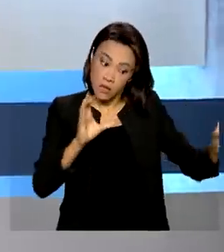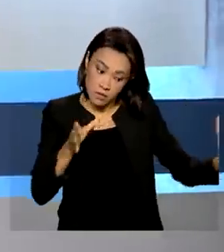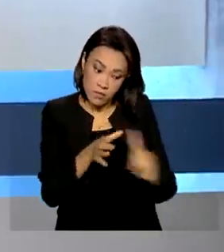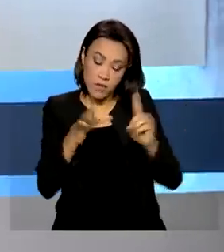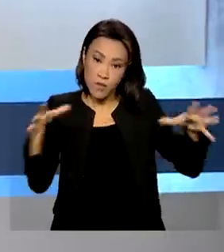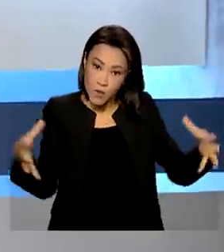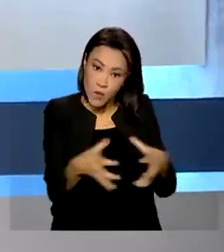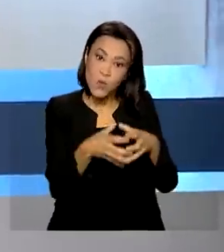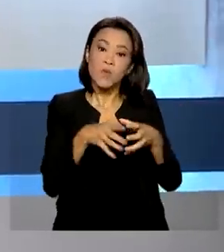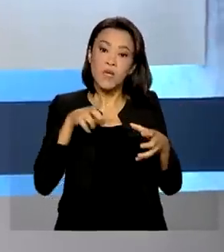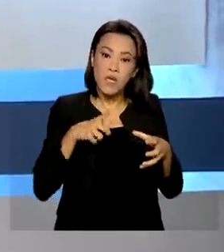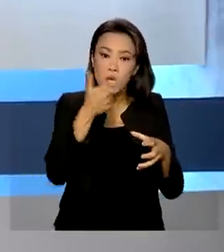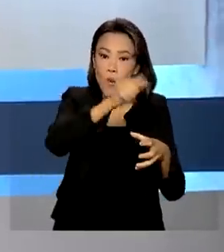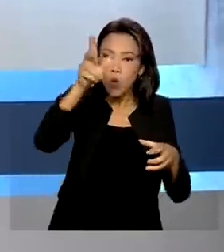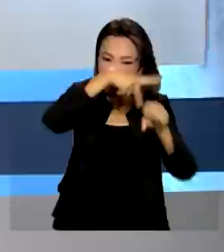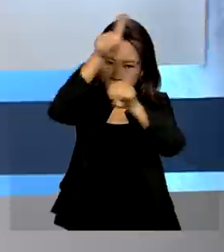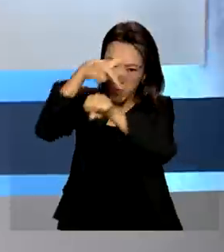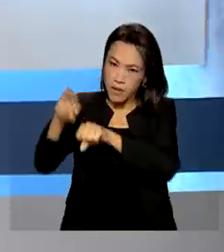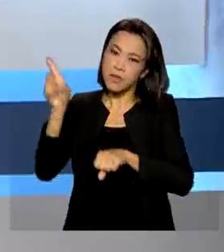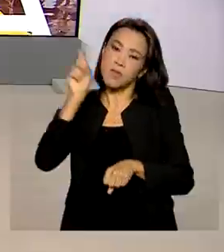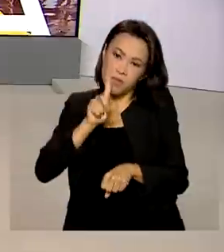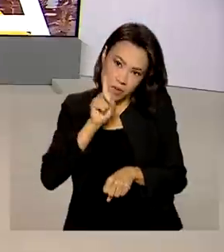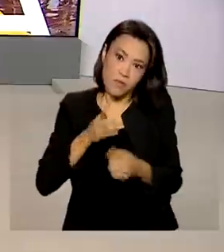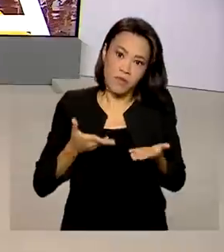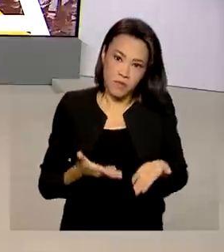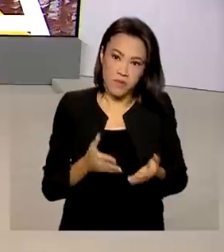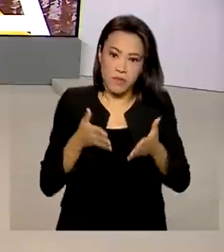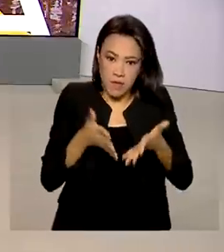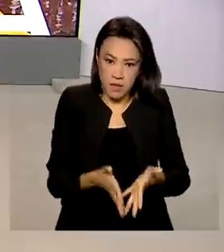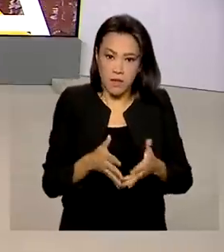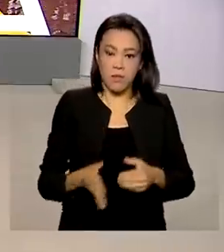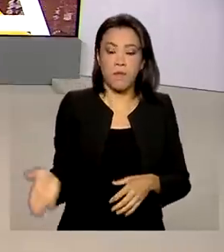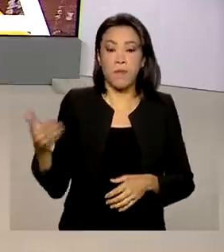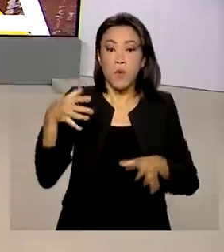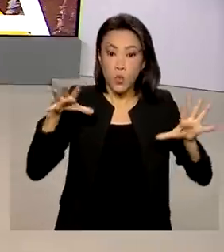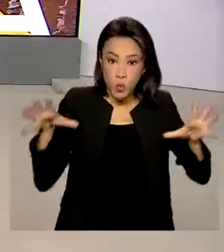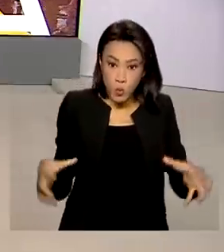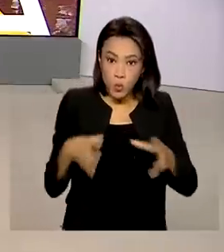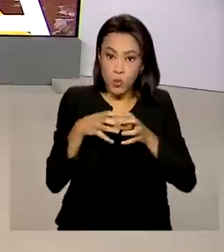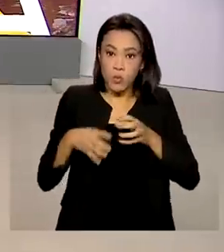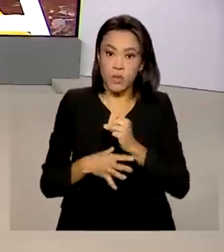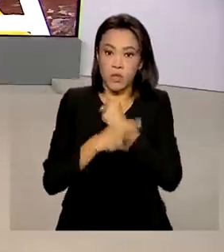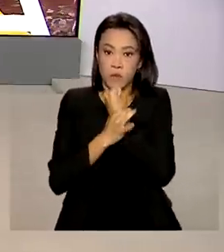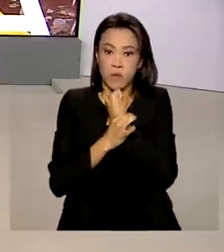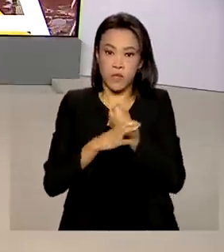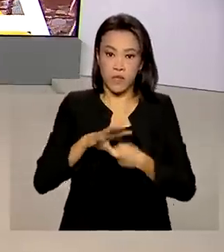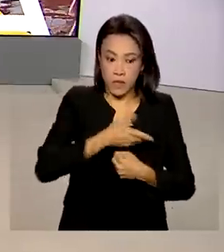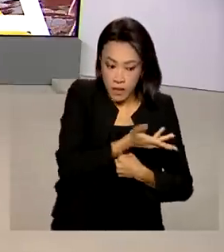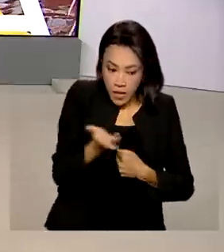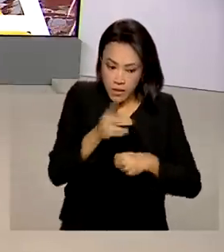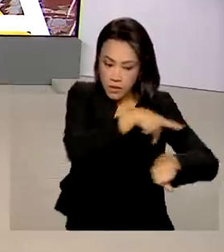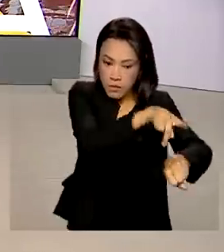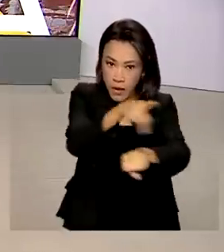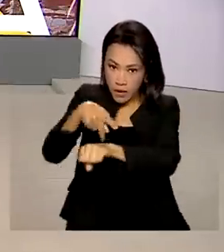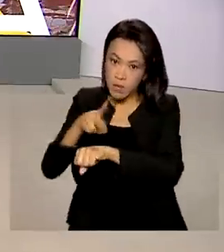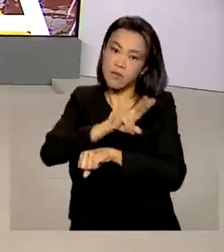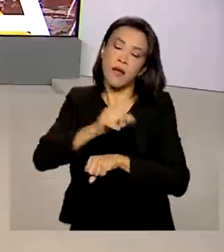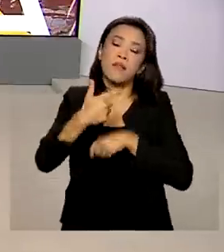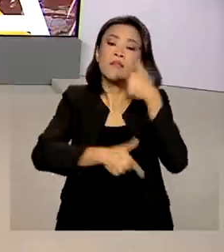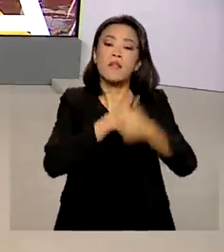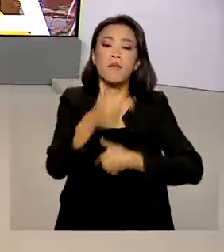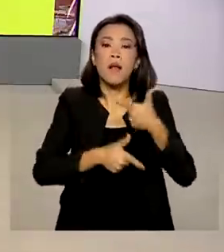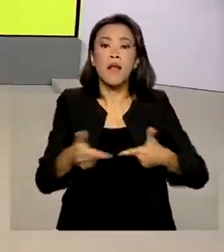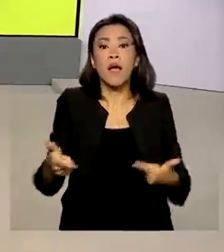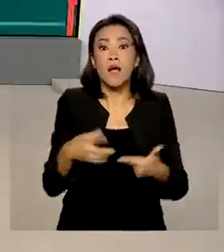conta com outras nações como os Estados Unidos. Os órgãos de segurança desses países vão trabalhar em contato direto com a Interpol